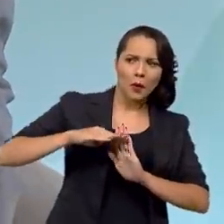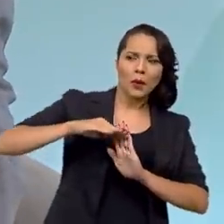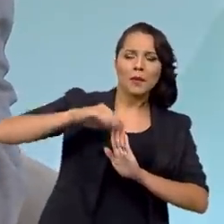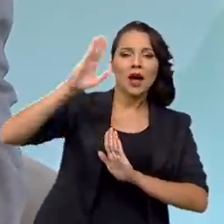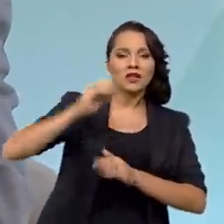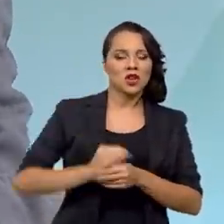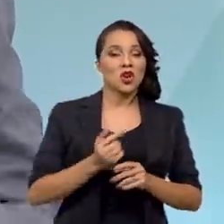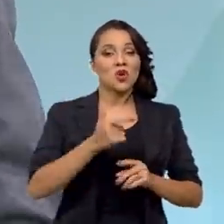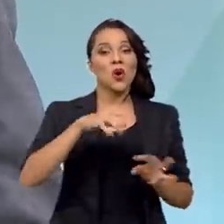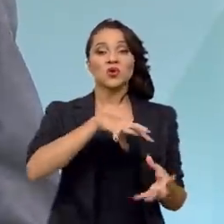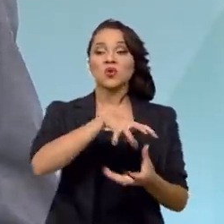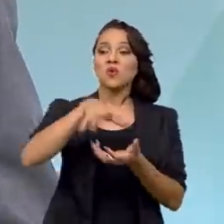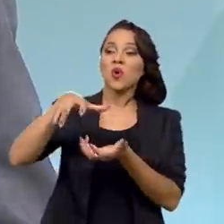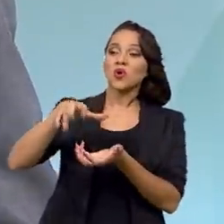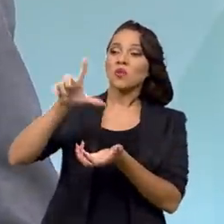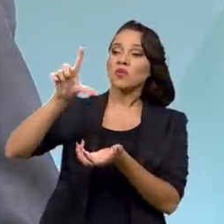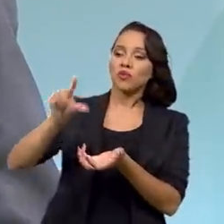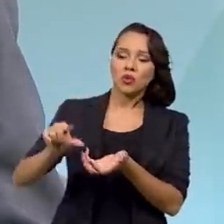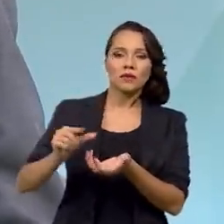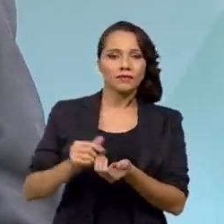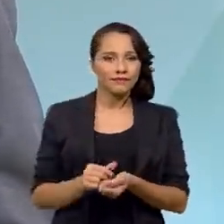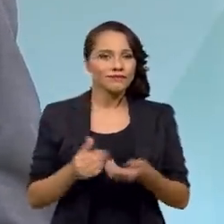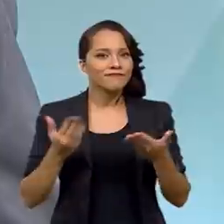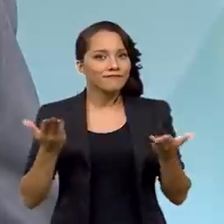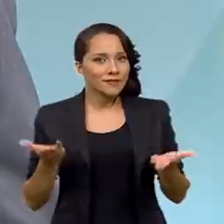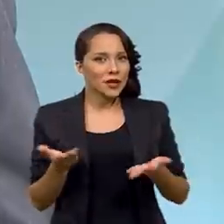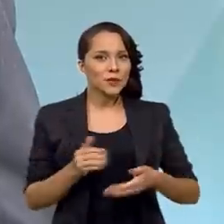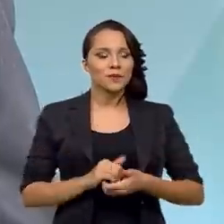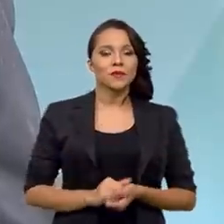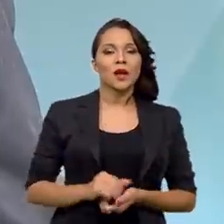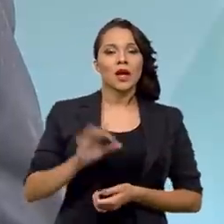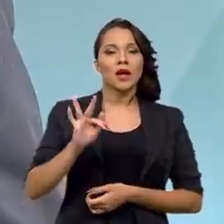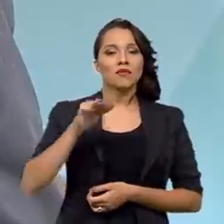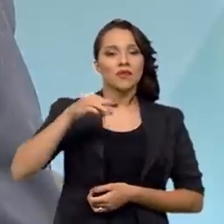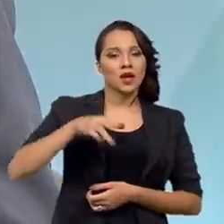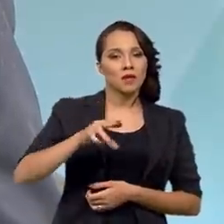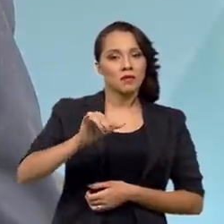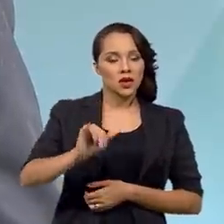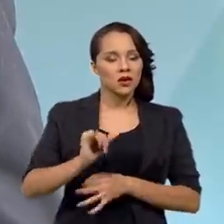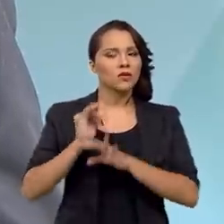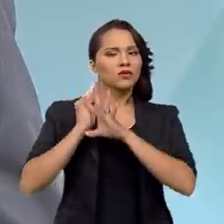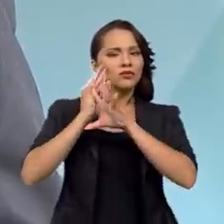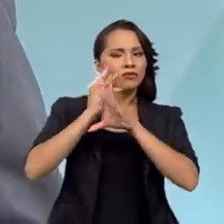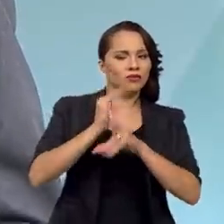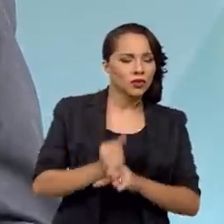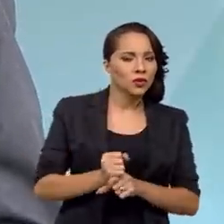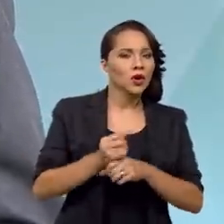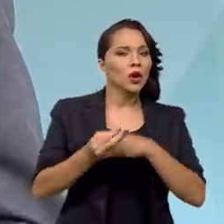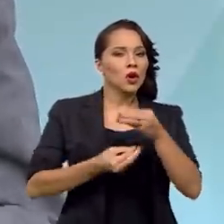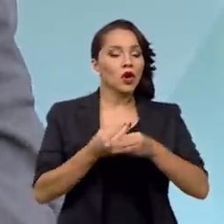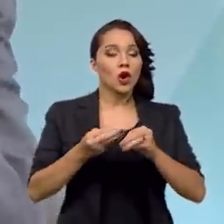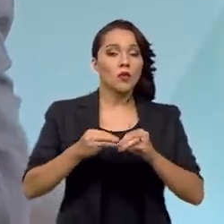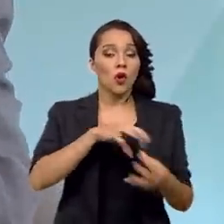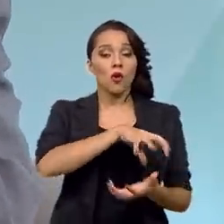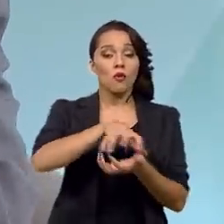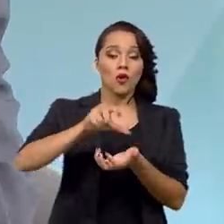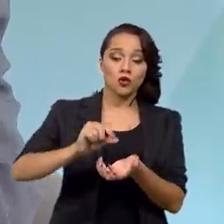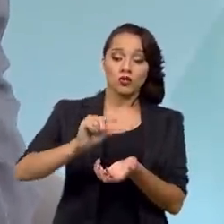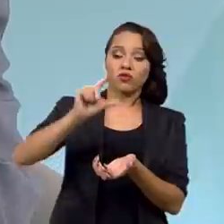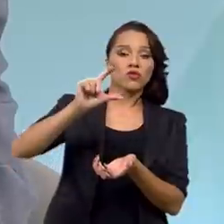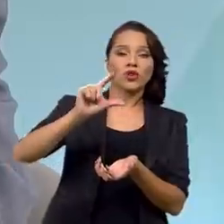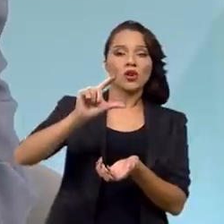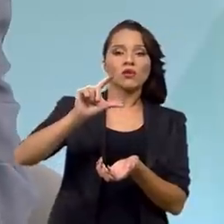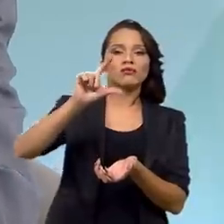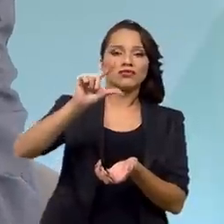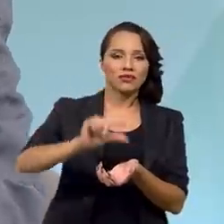crescimento do resto do mundo para baixo. Pois bem, recentemente, o FMI acaba de rever a projeção de crescimento do mundo para baixo